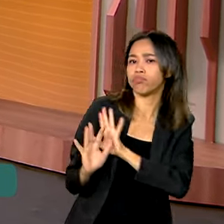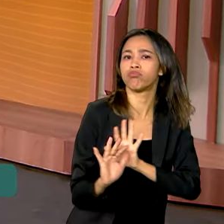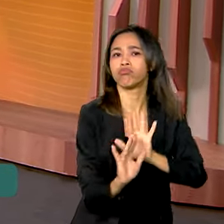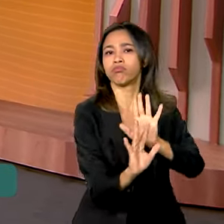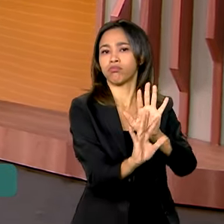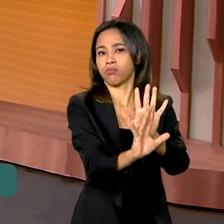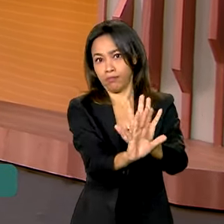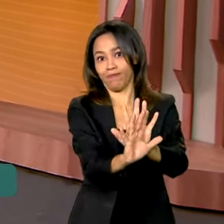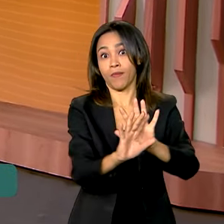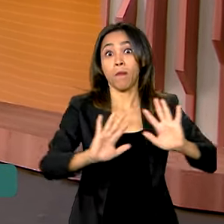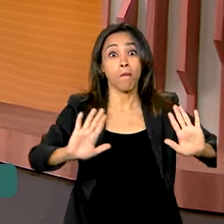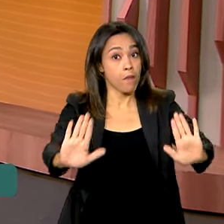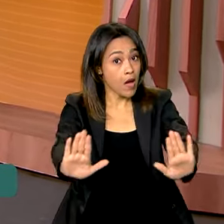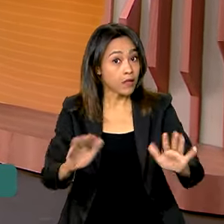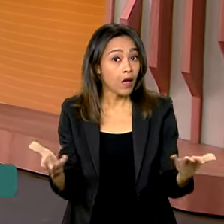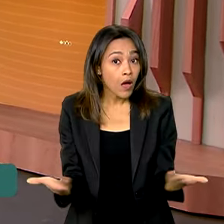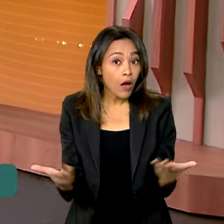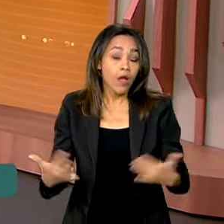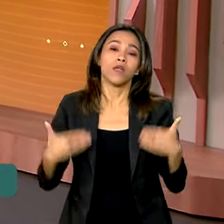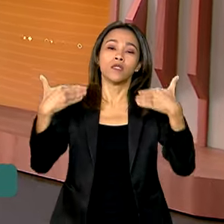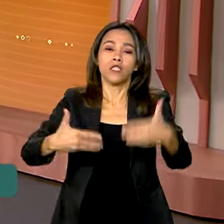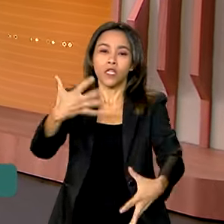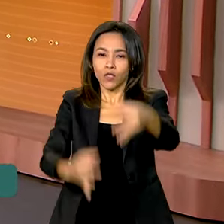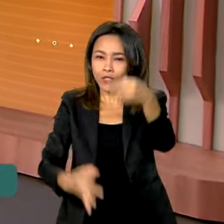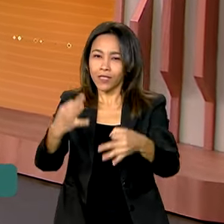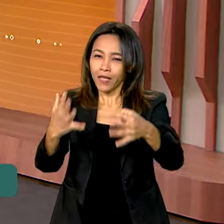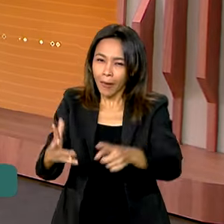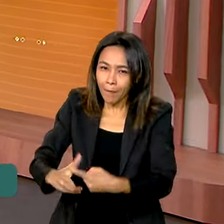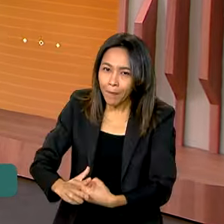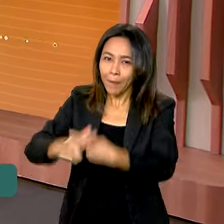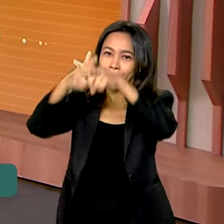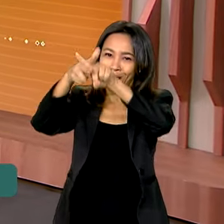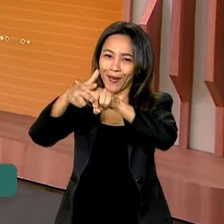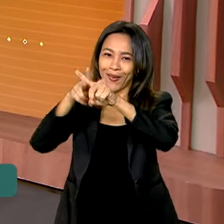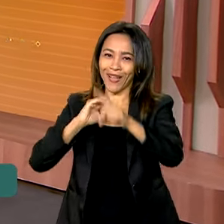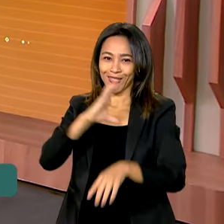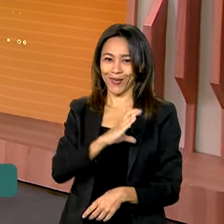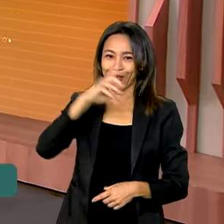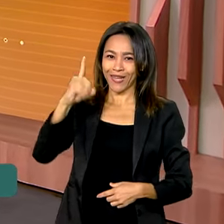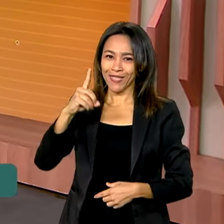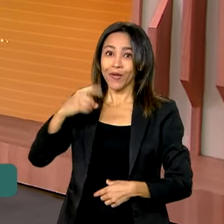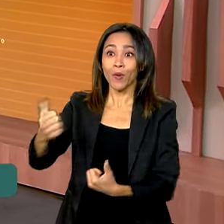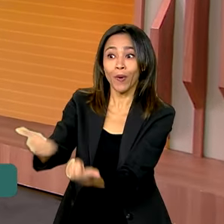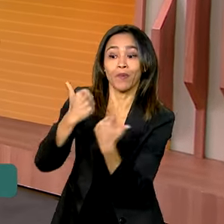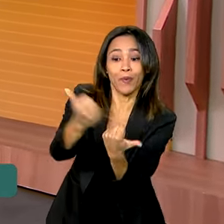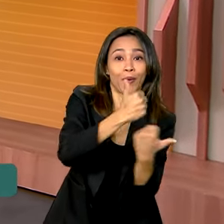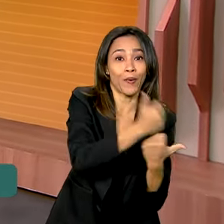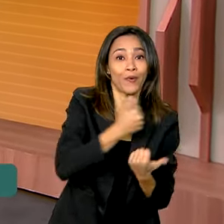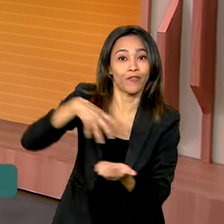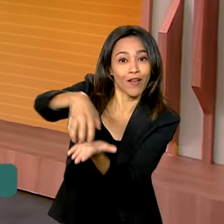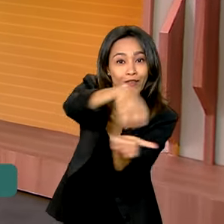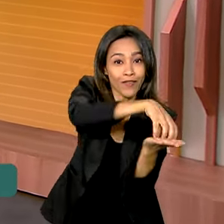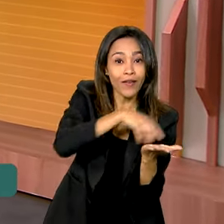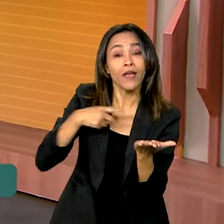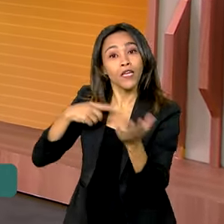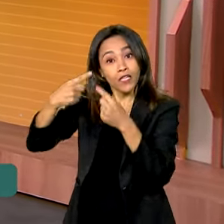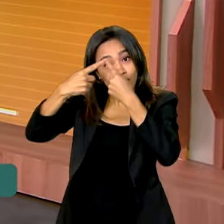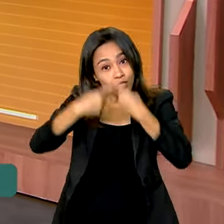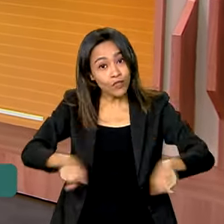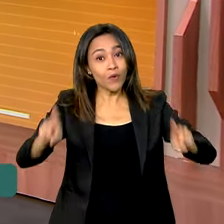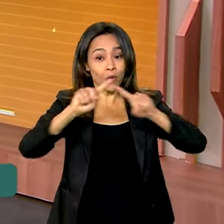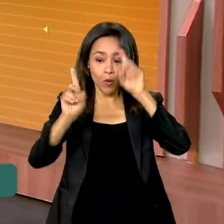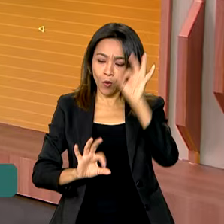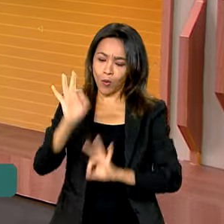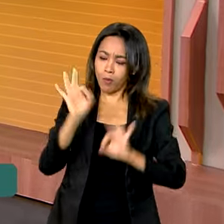da Justiça quer aperfeiçoar a coordenação entre os diversos órgãos envolvidos e lançou um plano de ação em enfrentamento